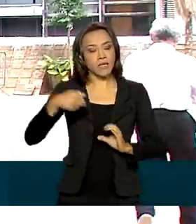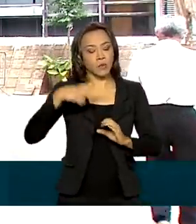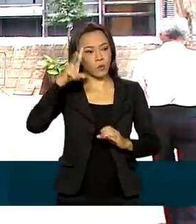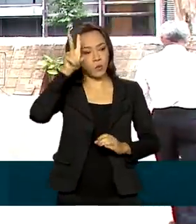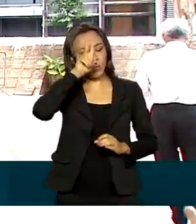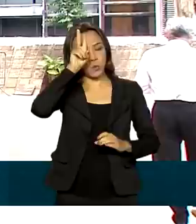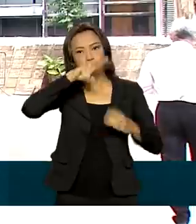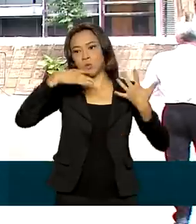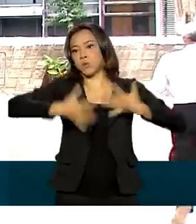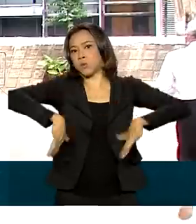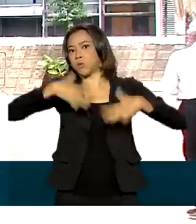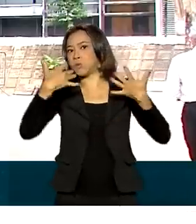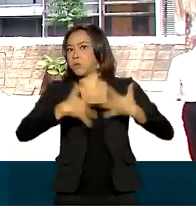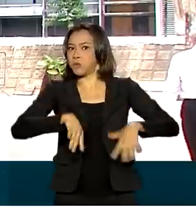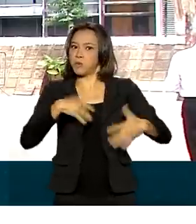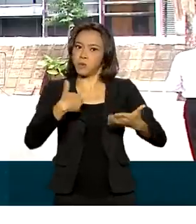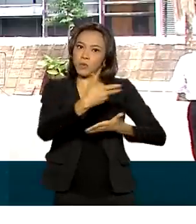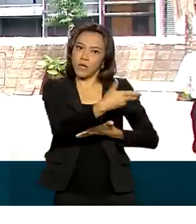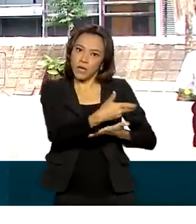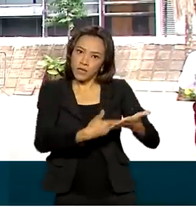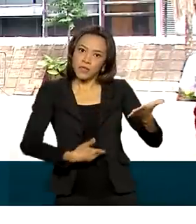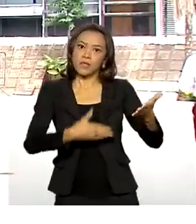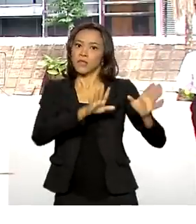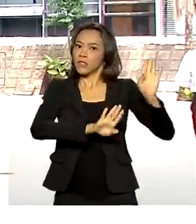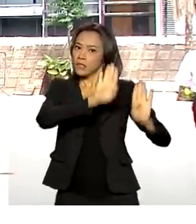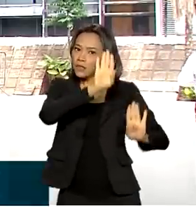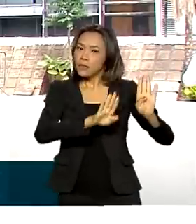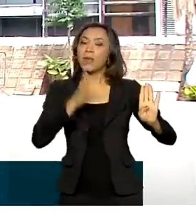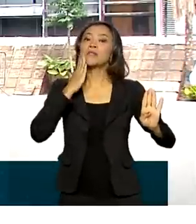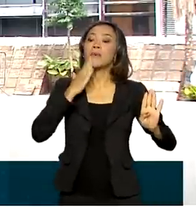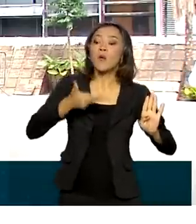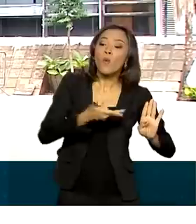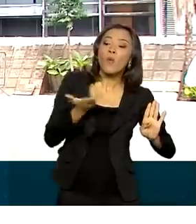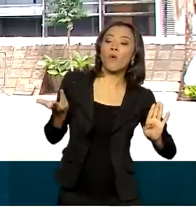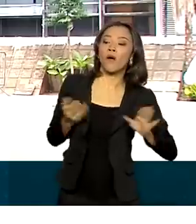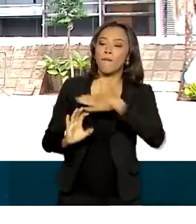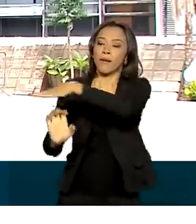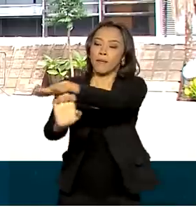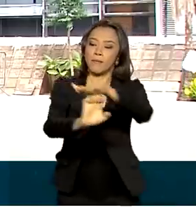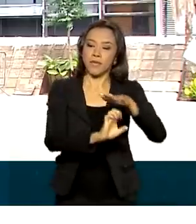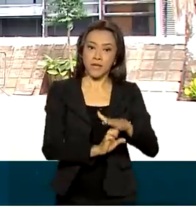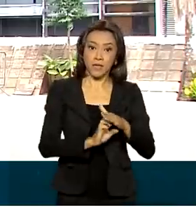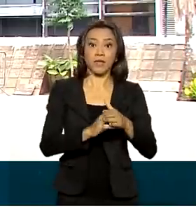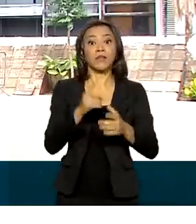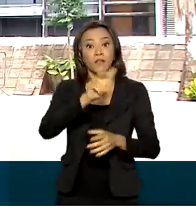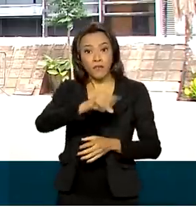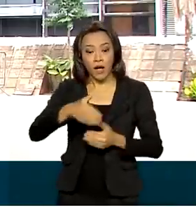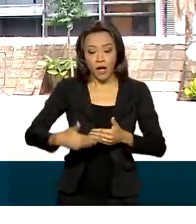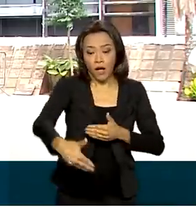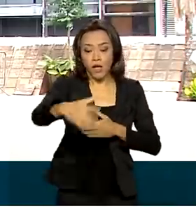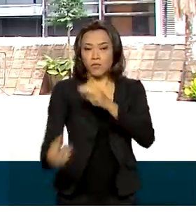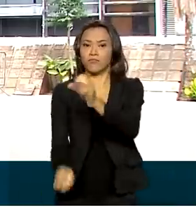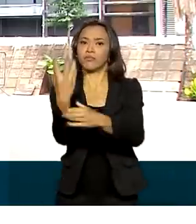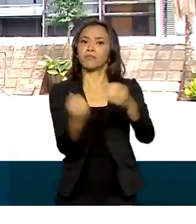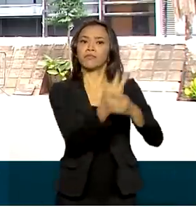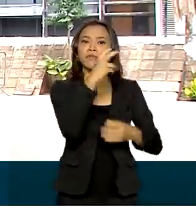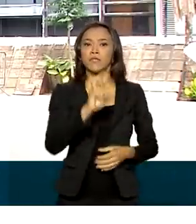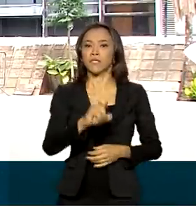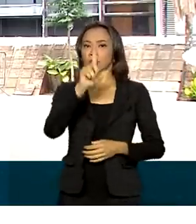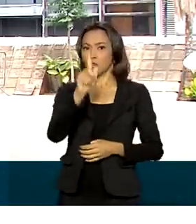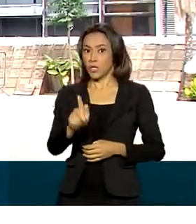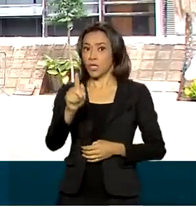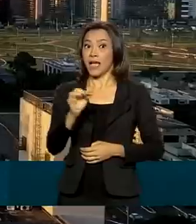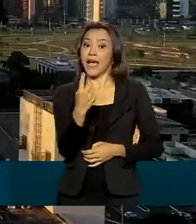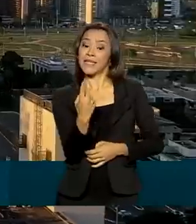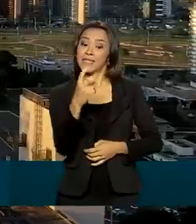das telecomunicações no país e vai escolher qual empresa vai prover o 5G e implementar o 5G em todo o país. As 15 propostas foram entregues até o dia